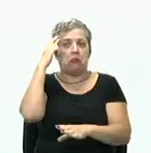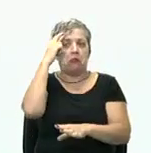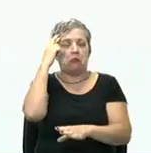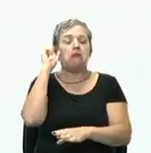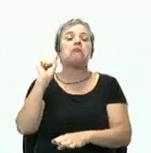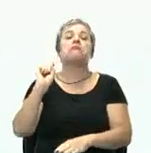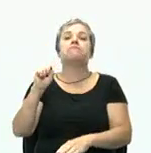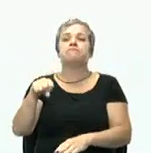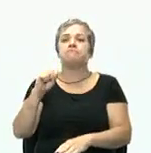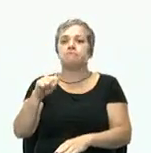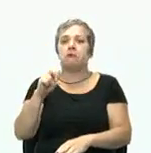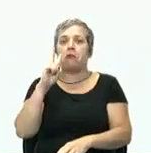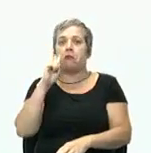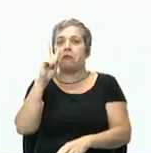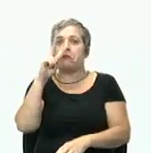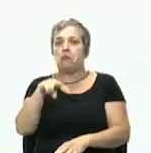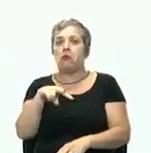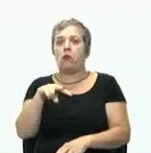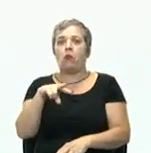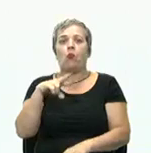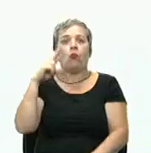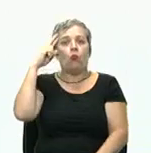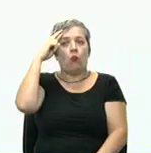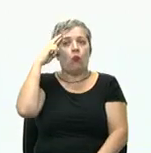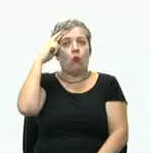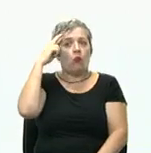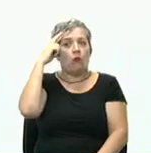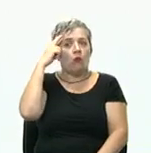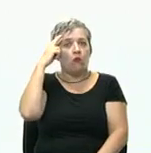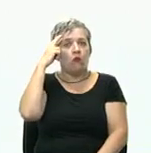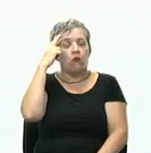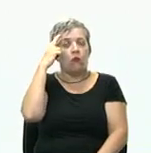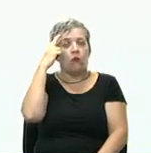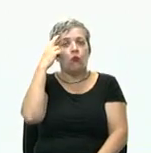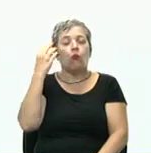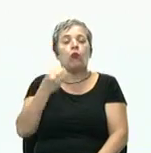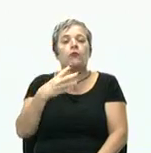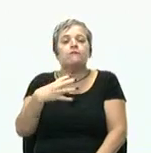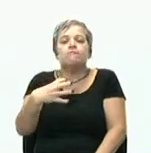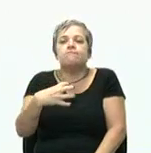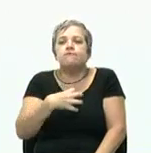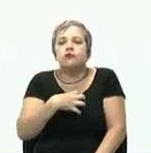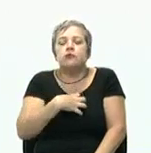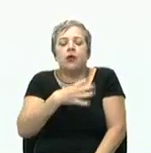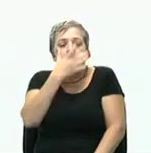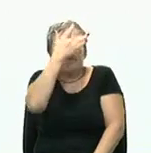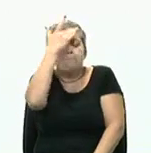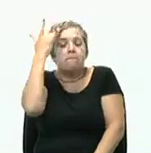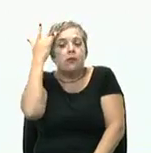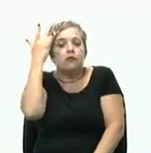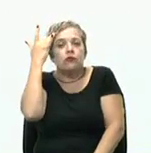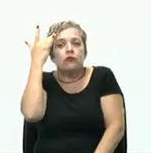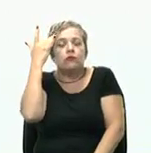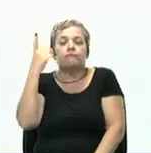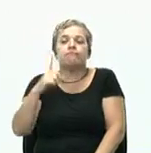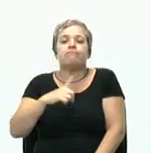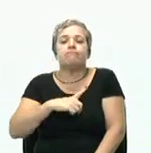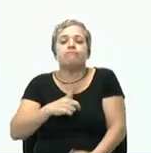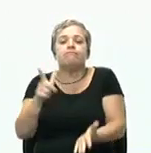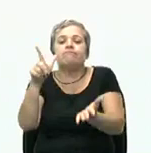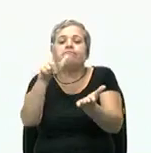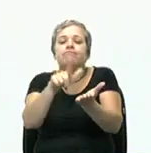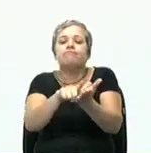Exatamente. Olha como a questão racional. Olha como eu tiro as emoções do indivíduo e coloco ele num papel